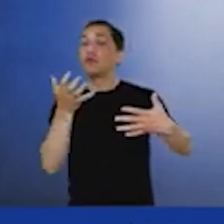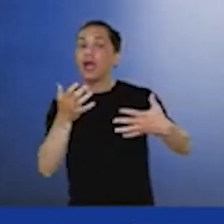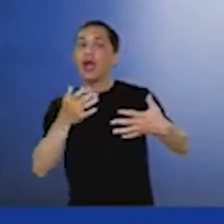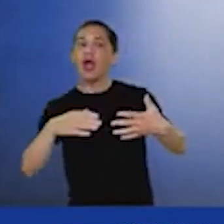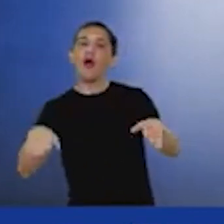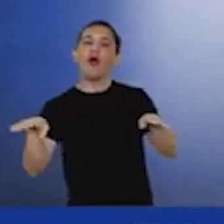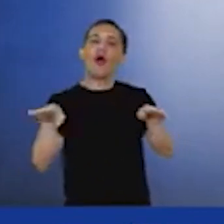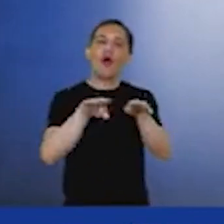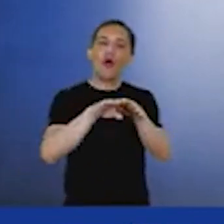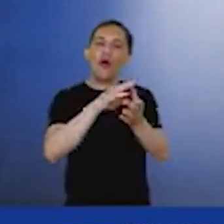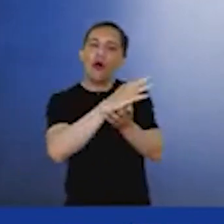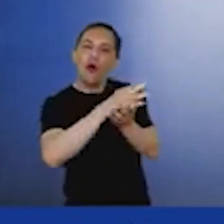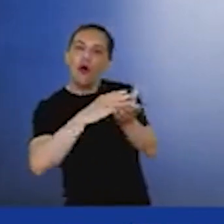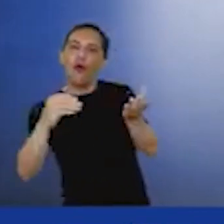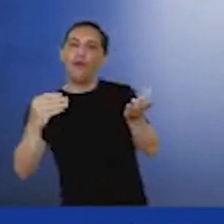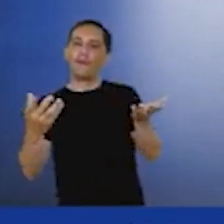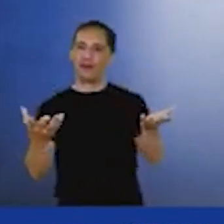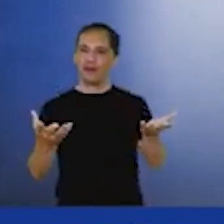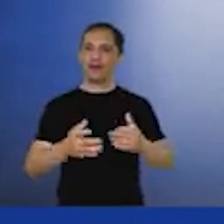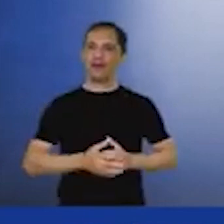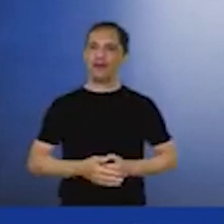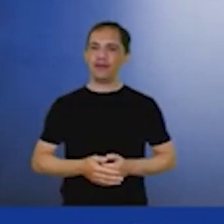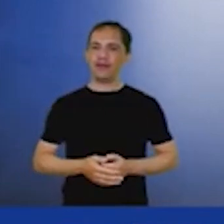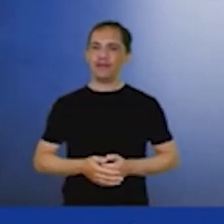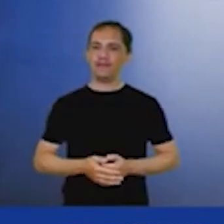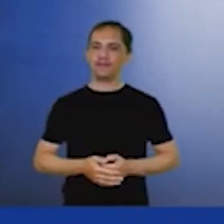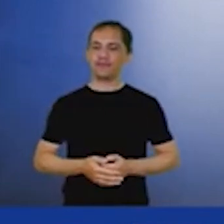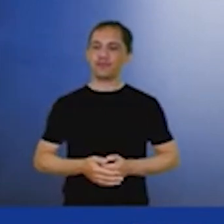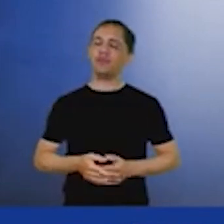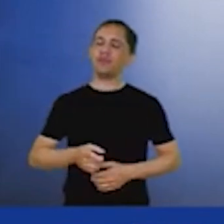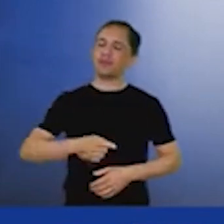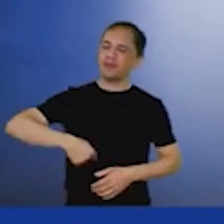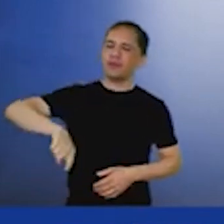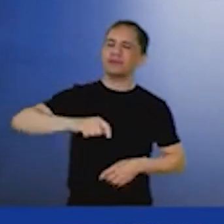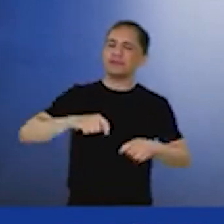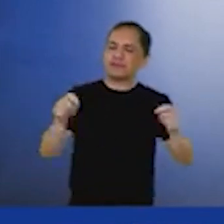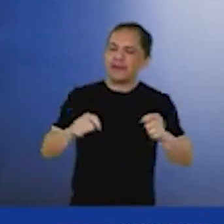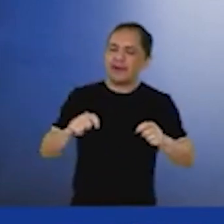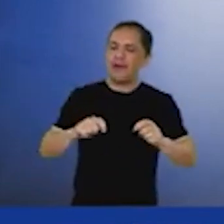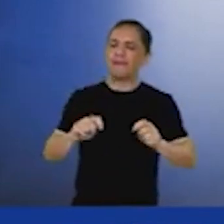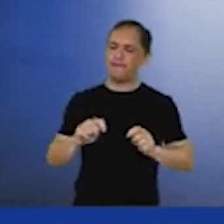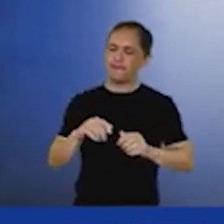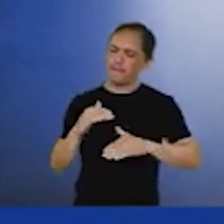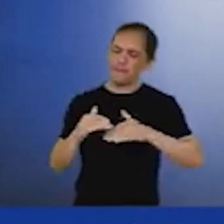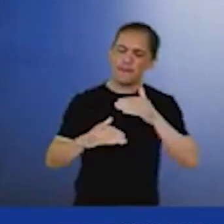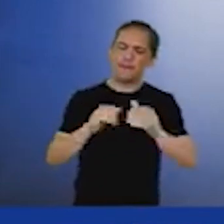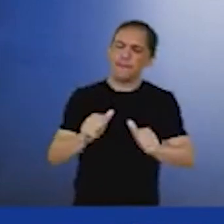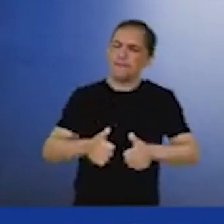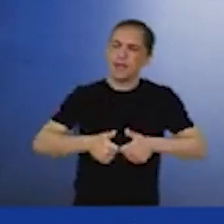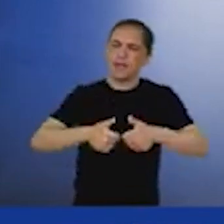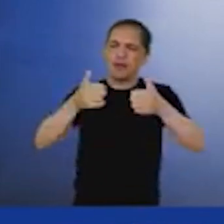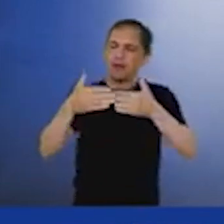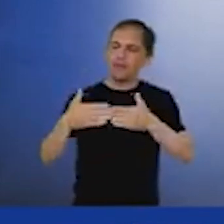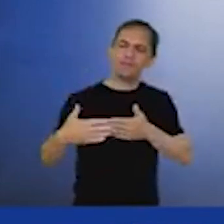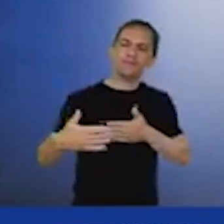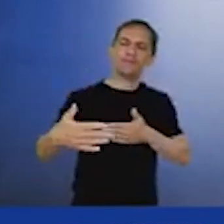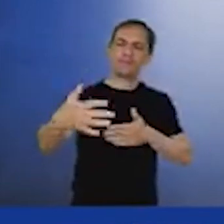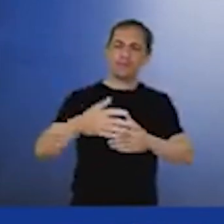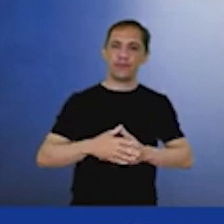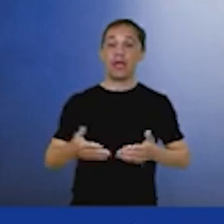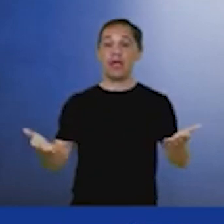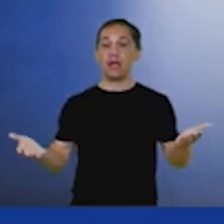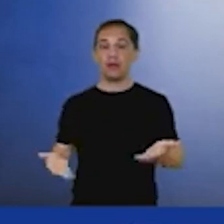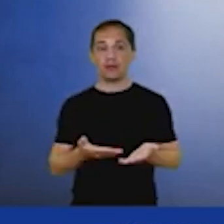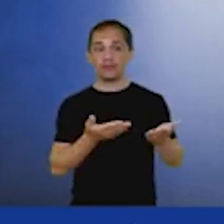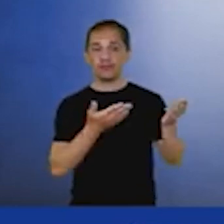é muito fácil para a gente melhorar ainda mais partindo daqui para frente. Eu vou passar agora aqui para o